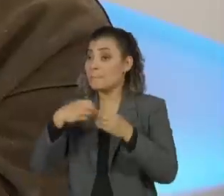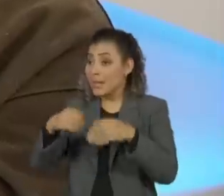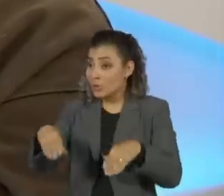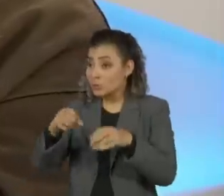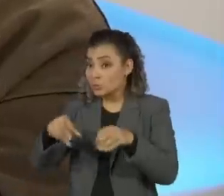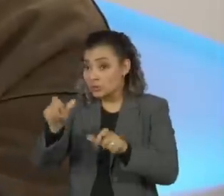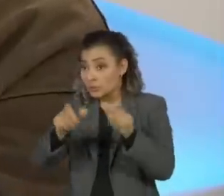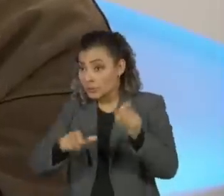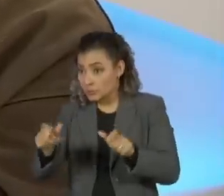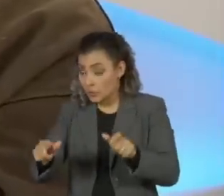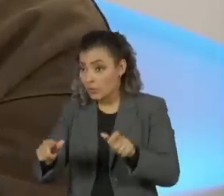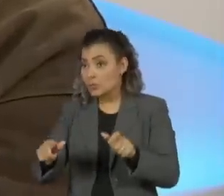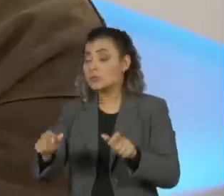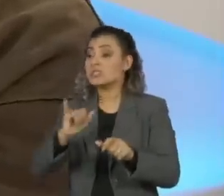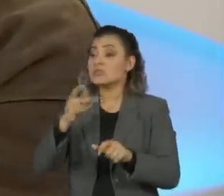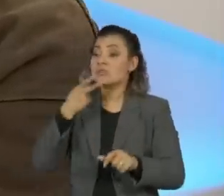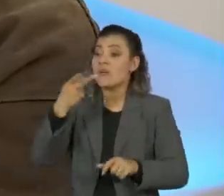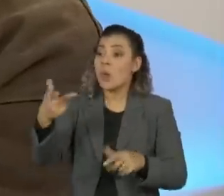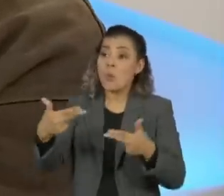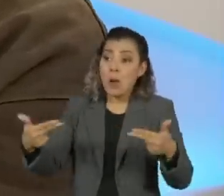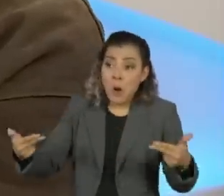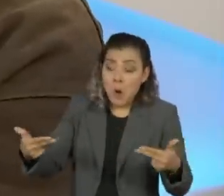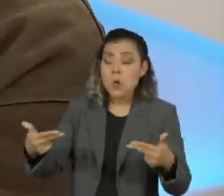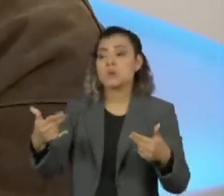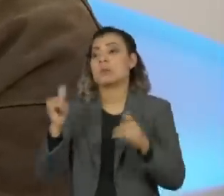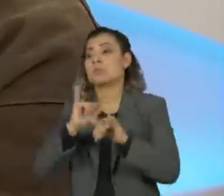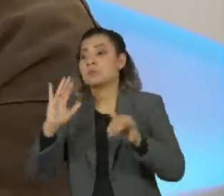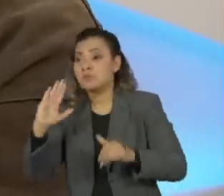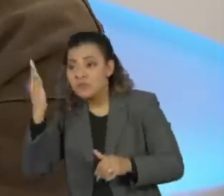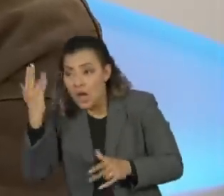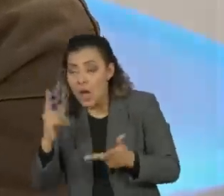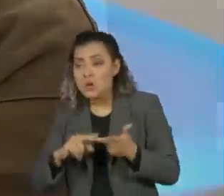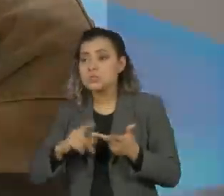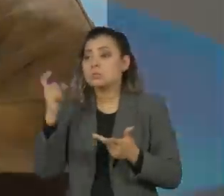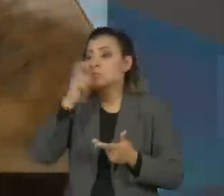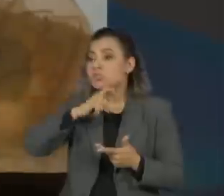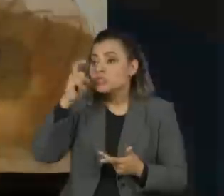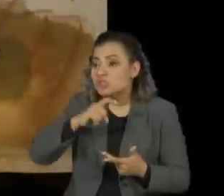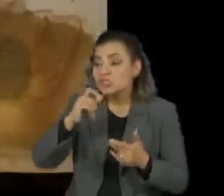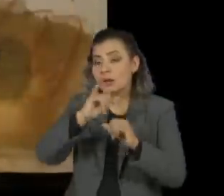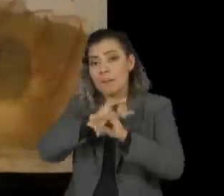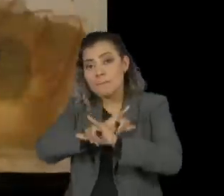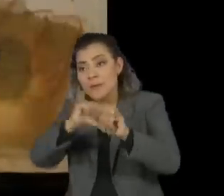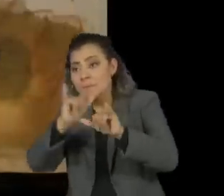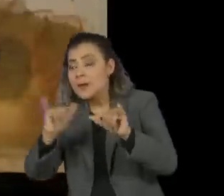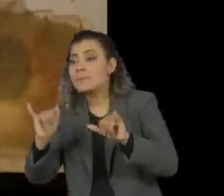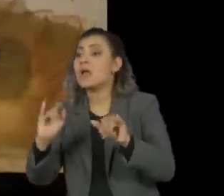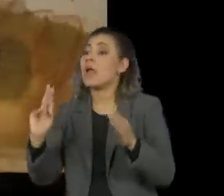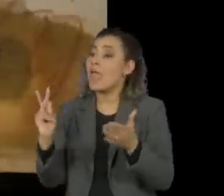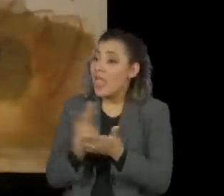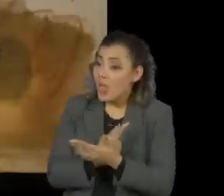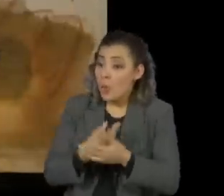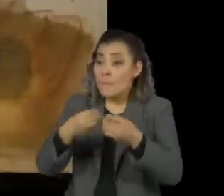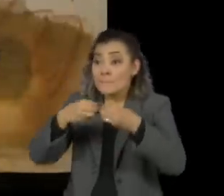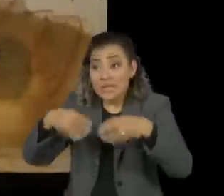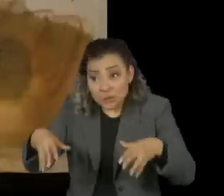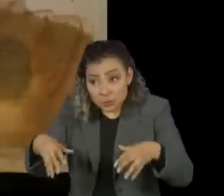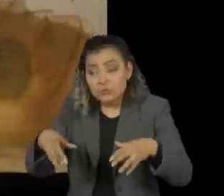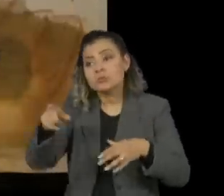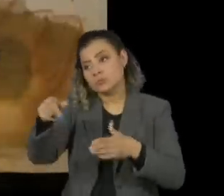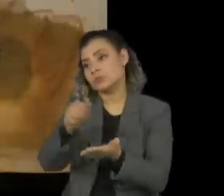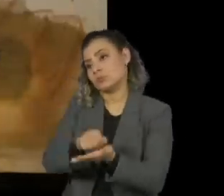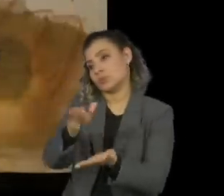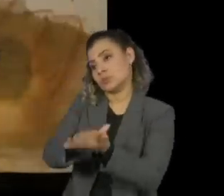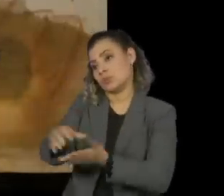através de uma falácia, através de uma história mentirosa e lesiva, você tem que ser